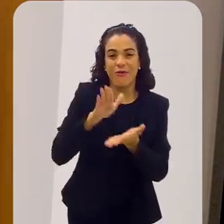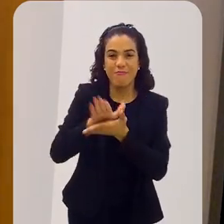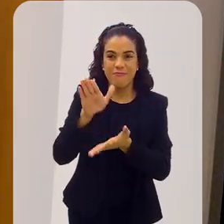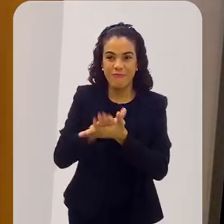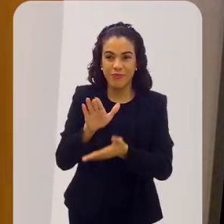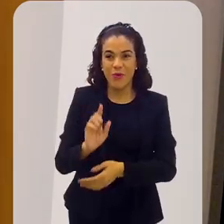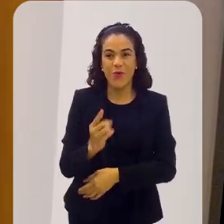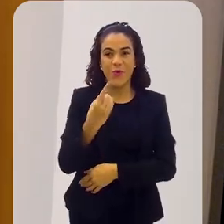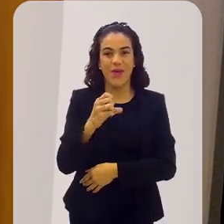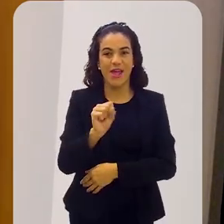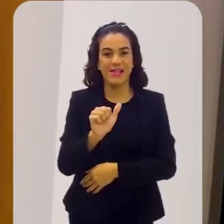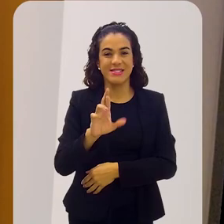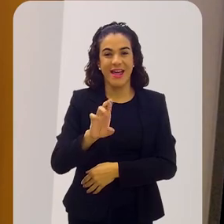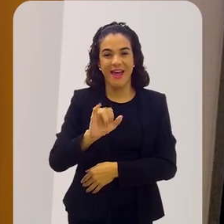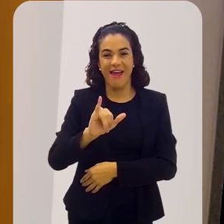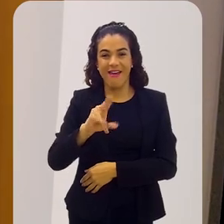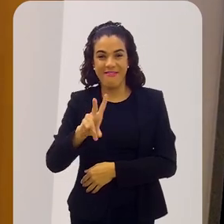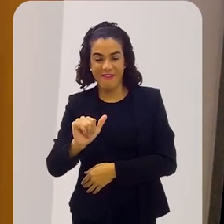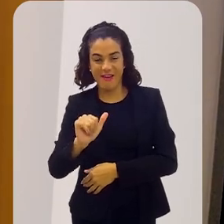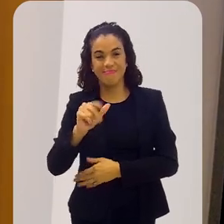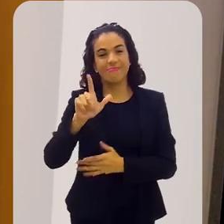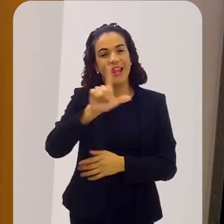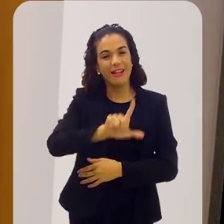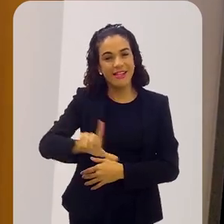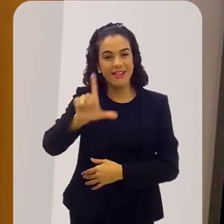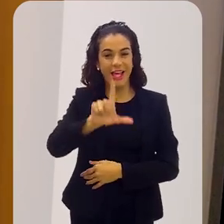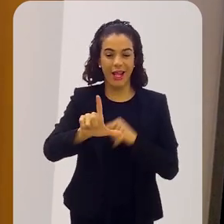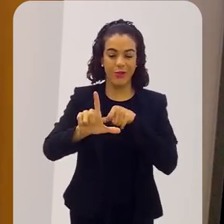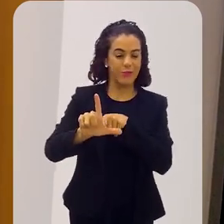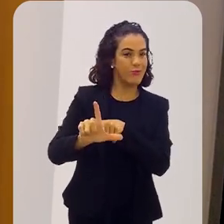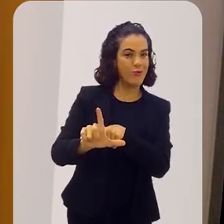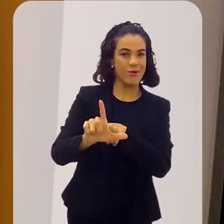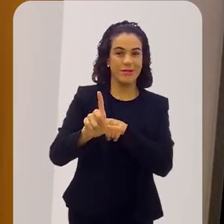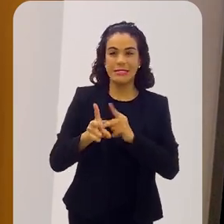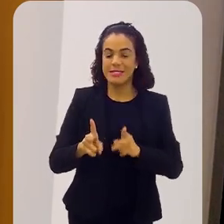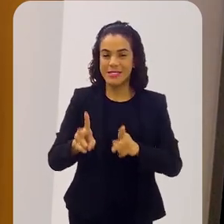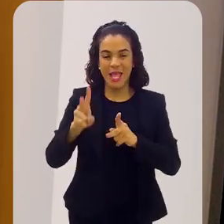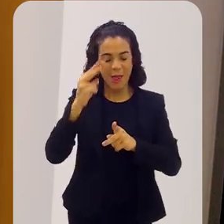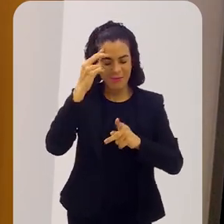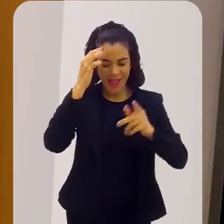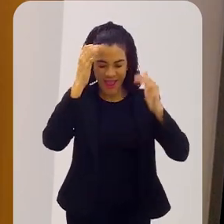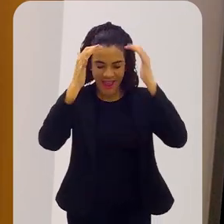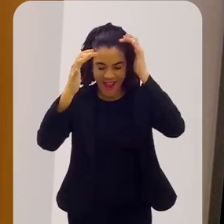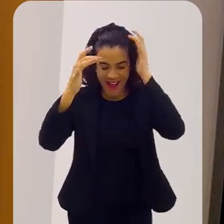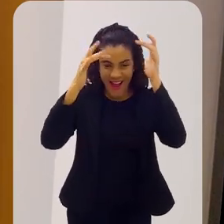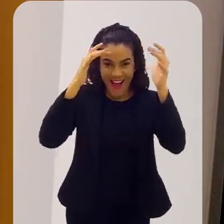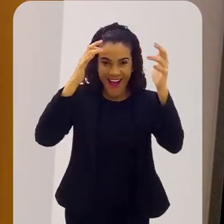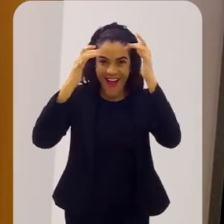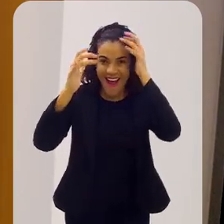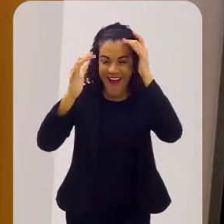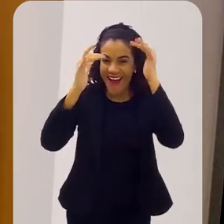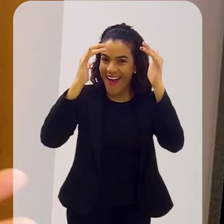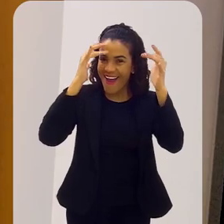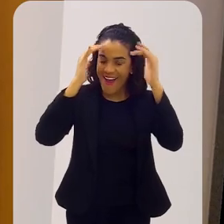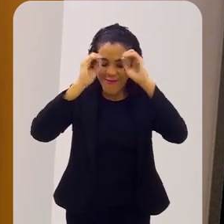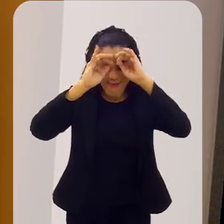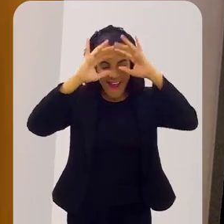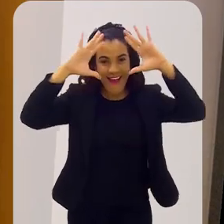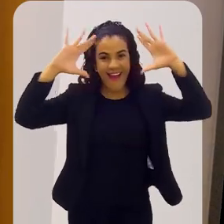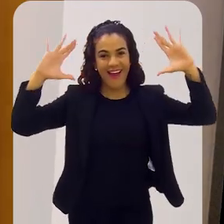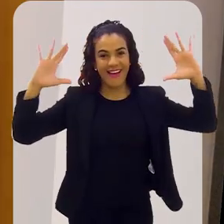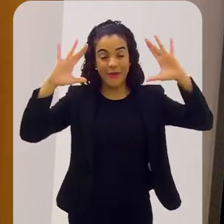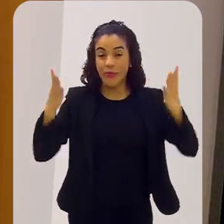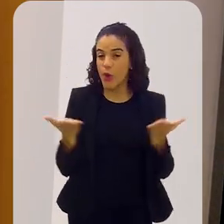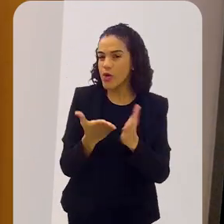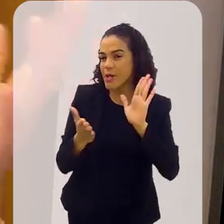e um ganhou o prêmio Saraiva Literatura na categoria Crônicas. Literatura sempre fez a minha cabeça e sobre ela,